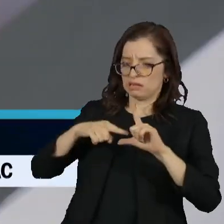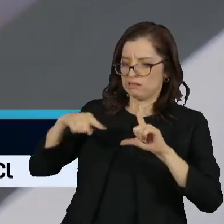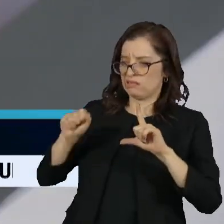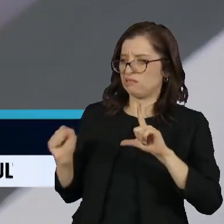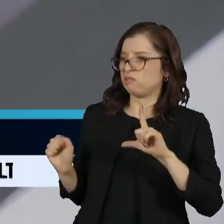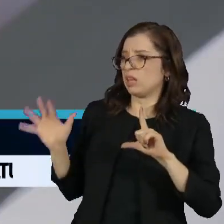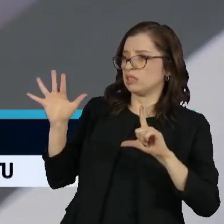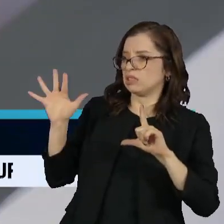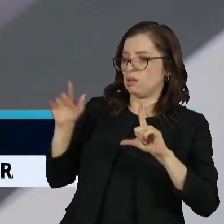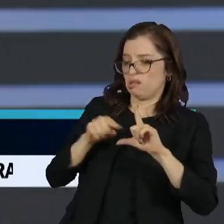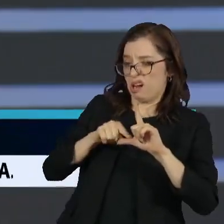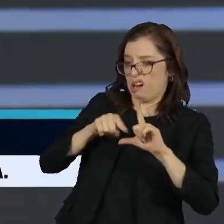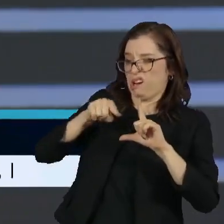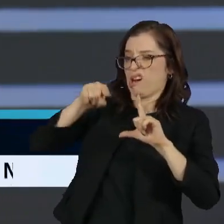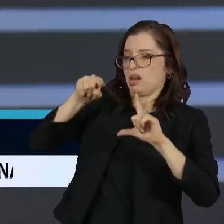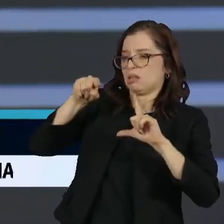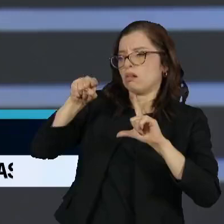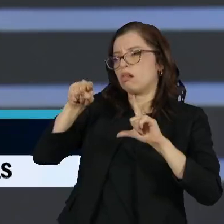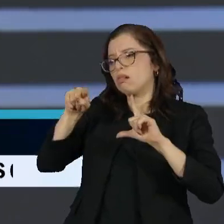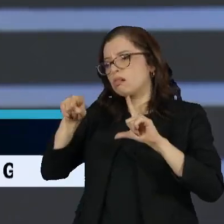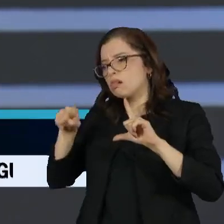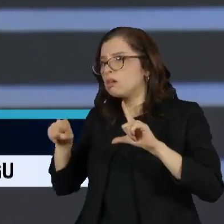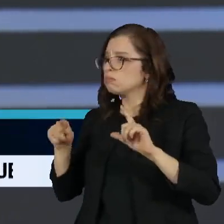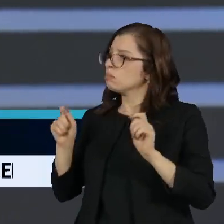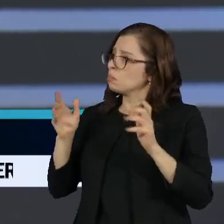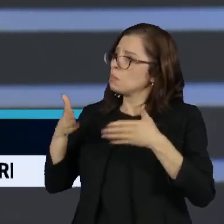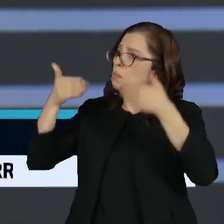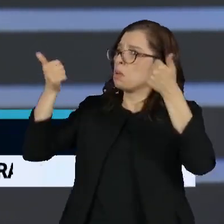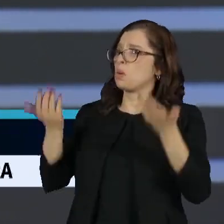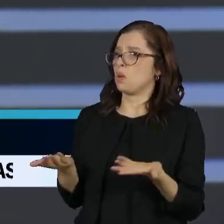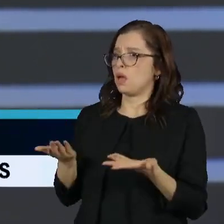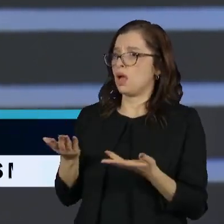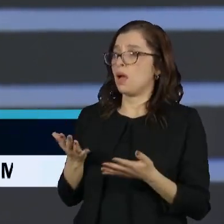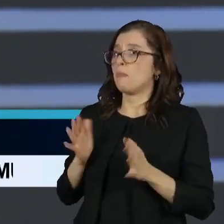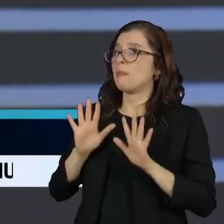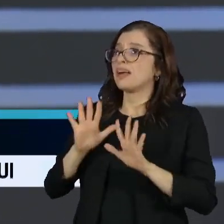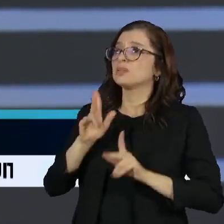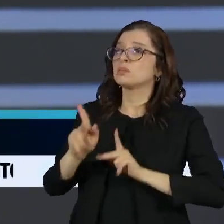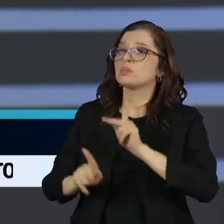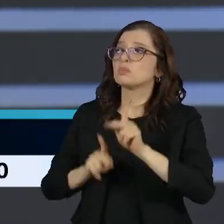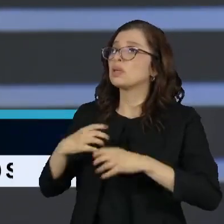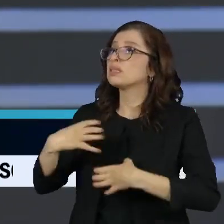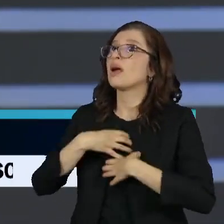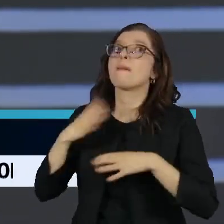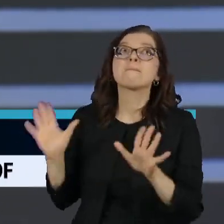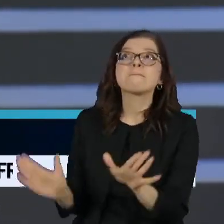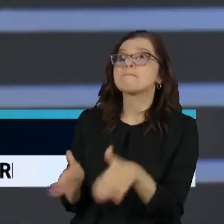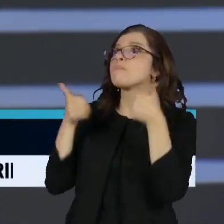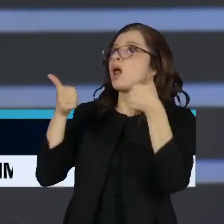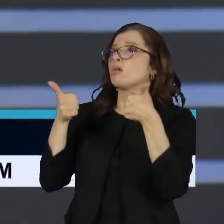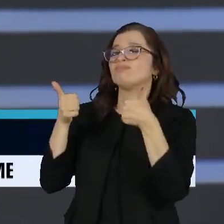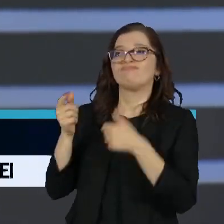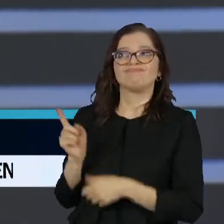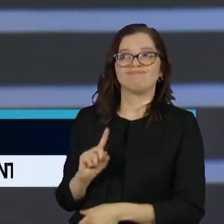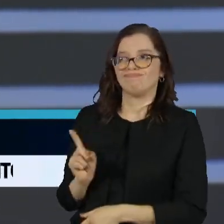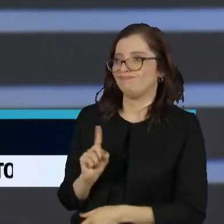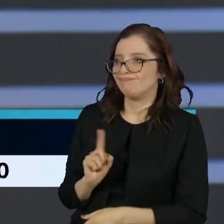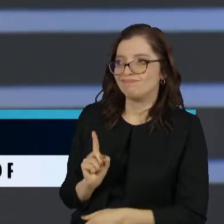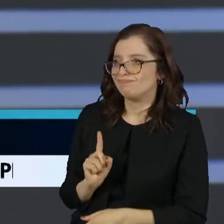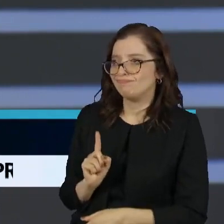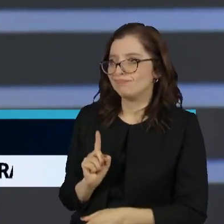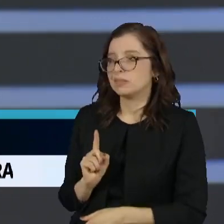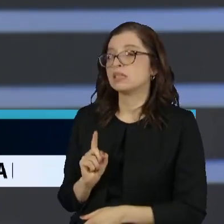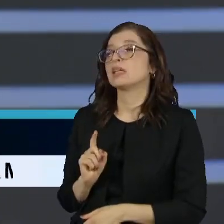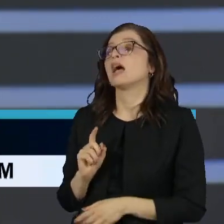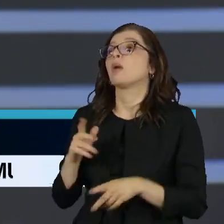positivo. Mas parece que a leitura, pelo menos a percepção, não foi exatamente essa, pelo menos não foi do ponto de vista